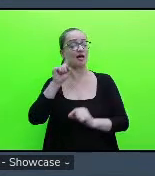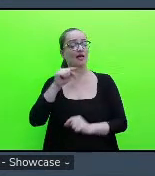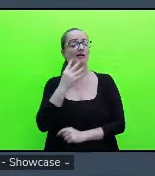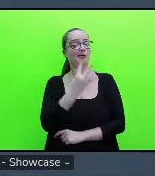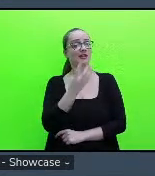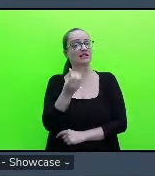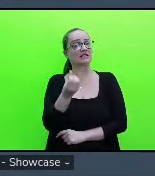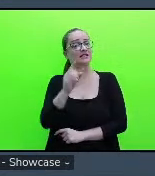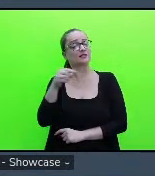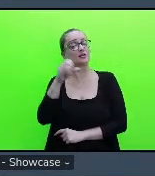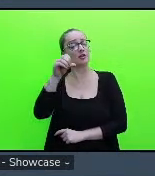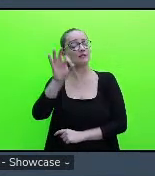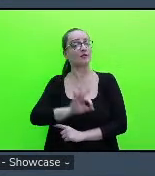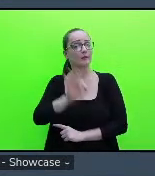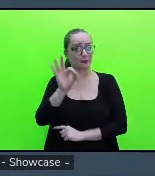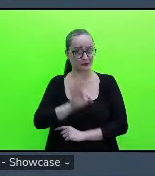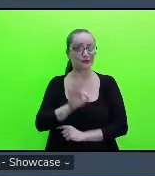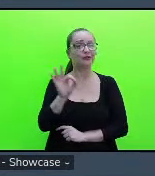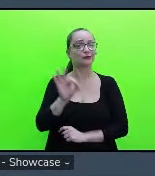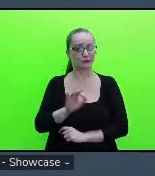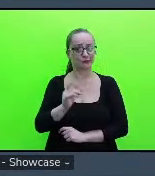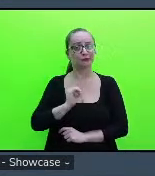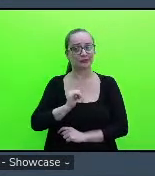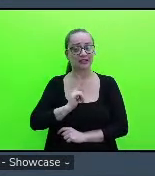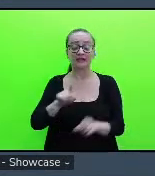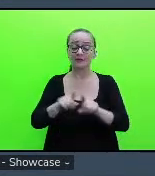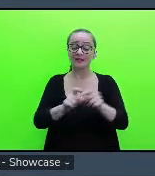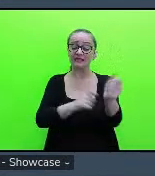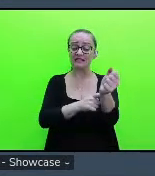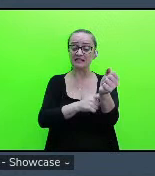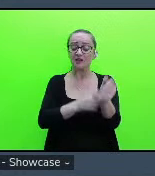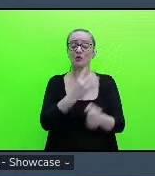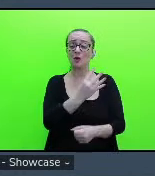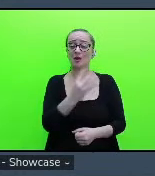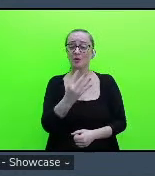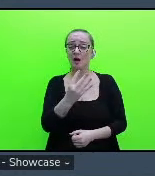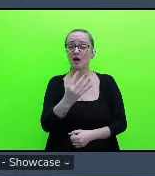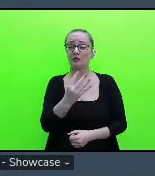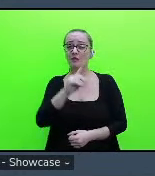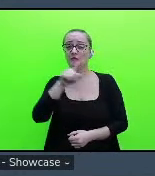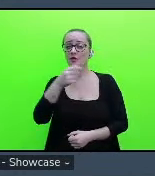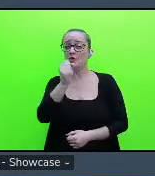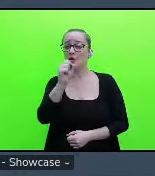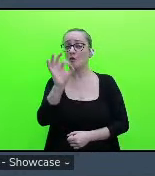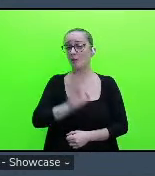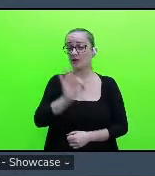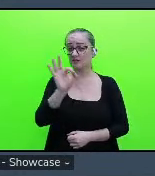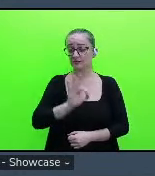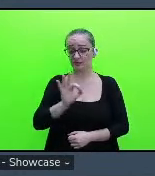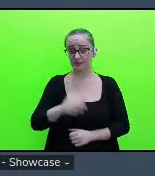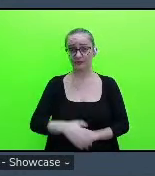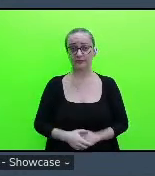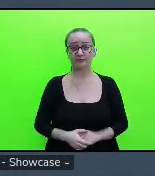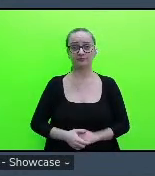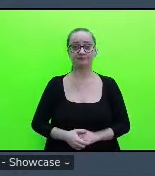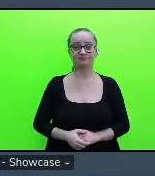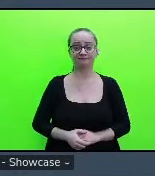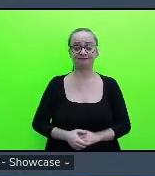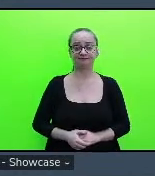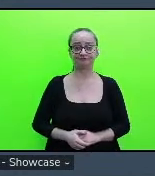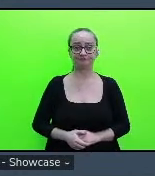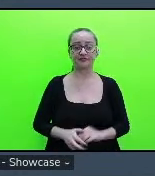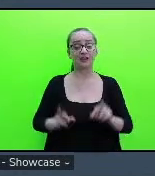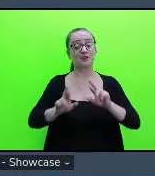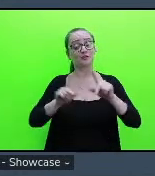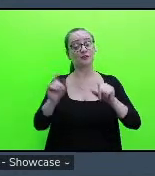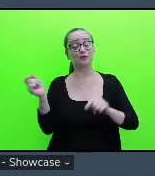,9% e estresse de 44,8% diferente dos sintomas de